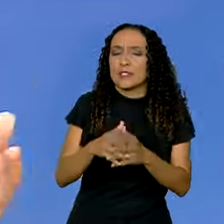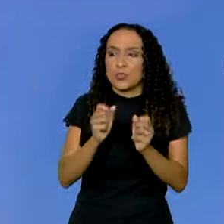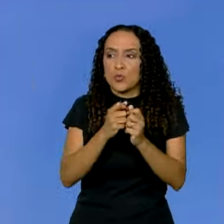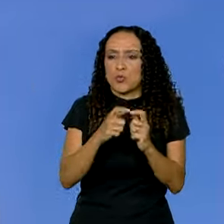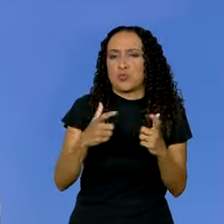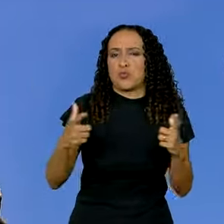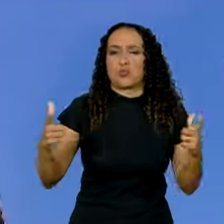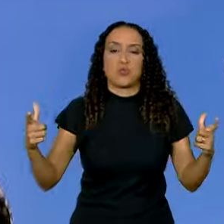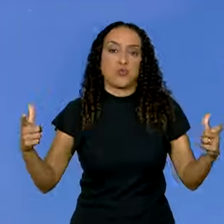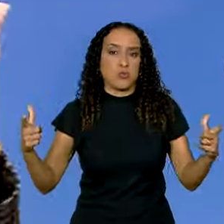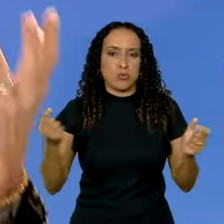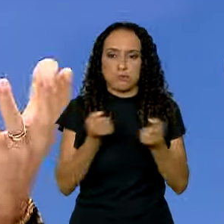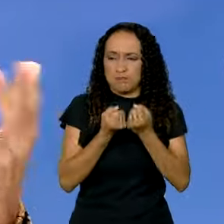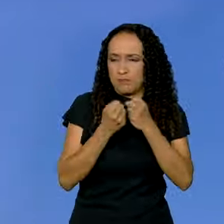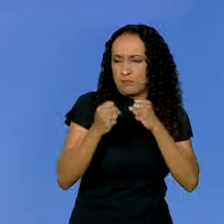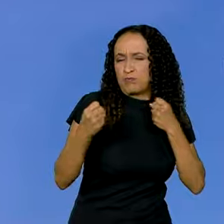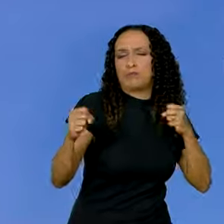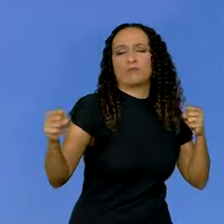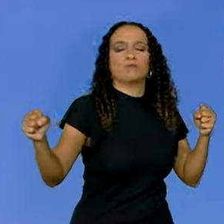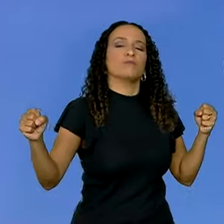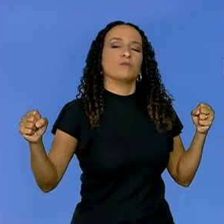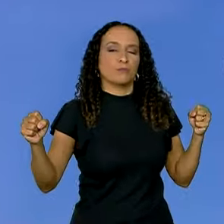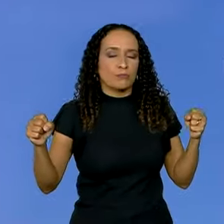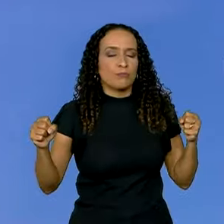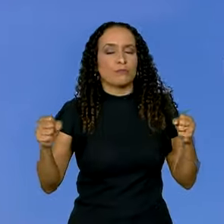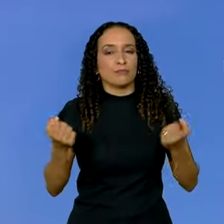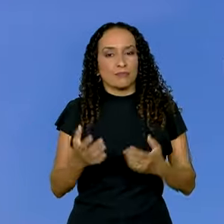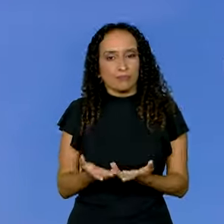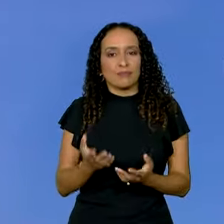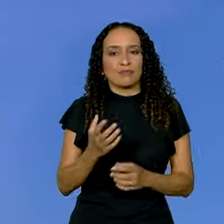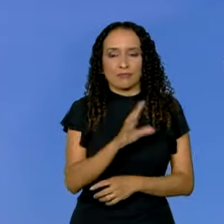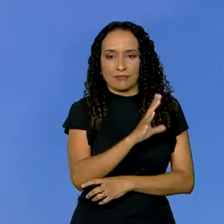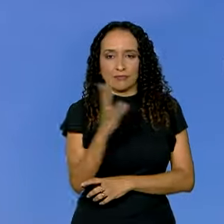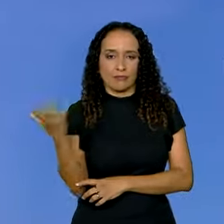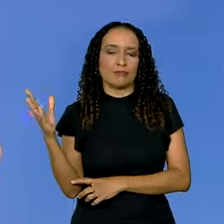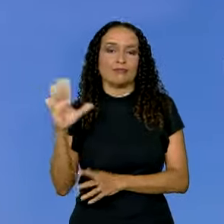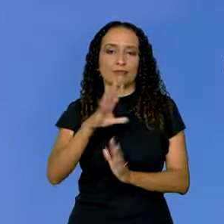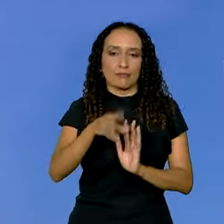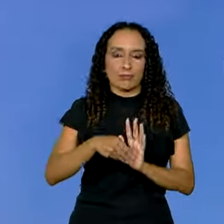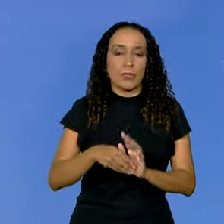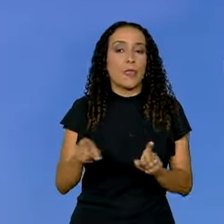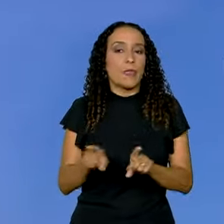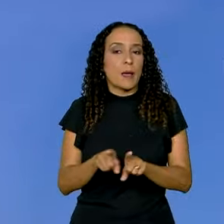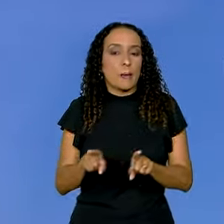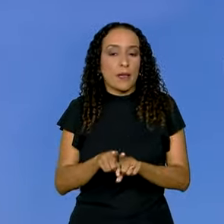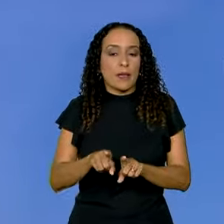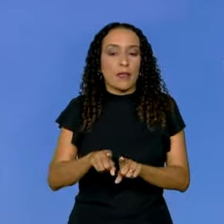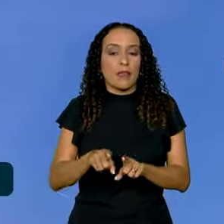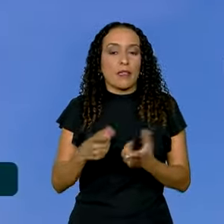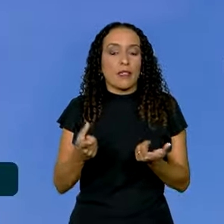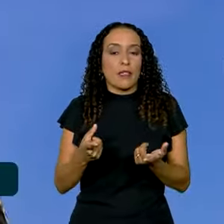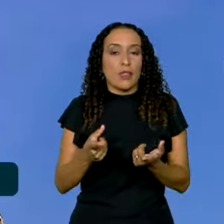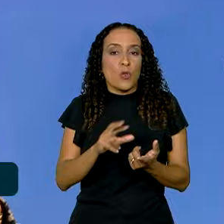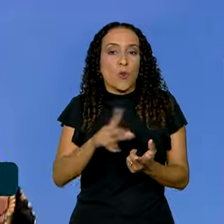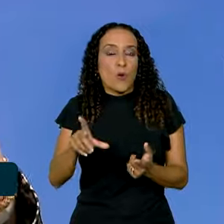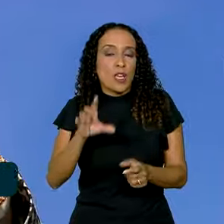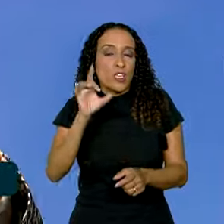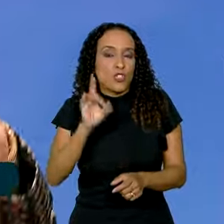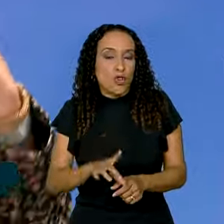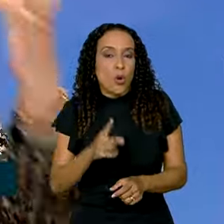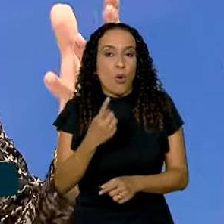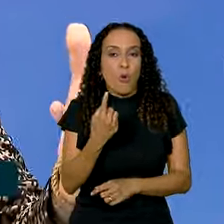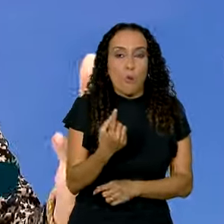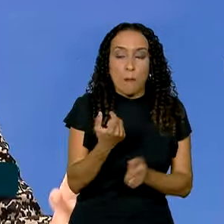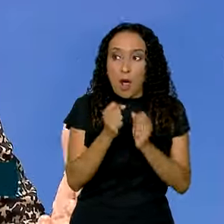imensão da Amazônia. E o fato de que a da Amazônia não ser apenas